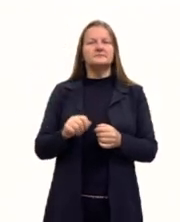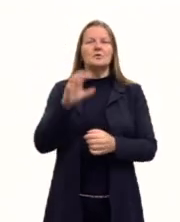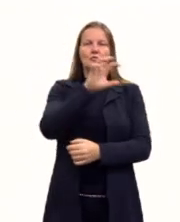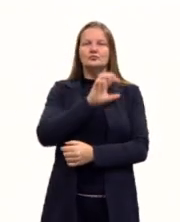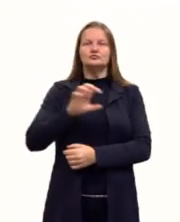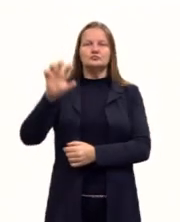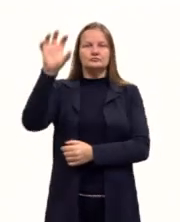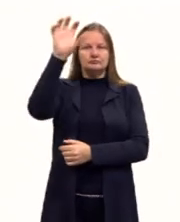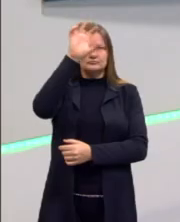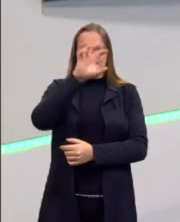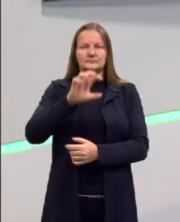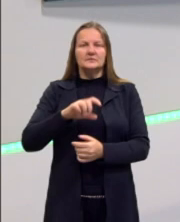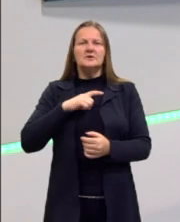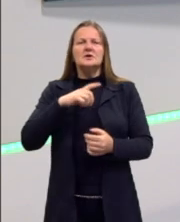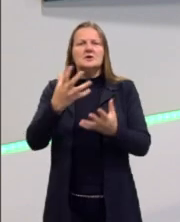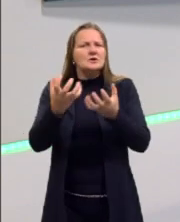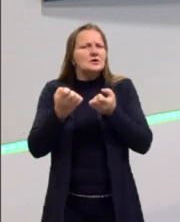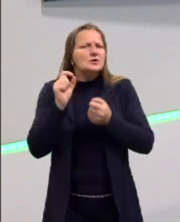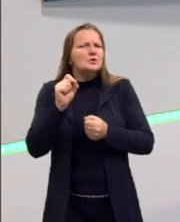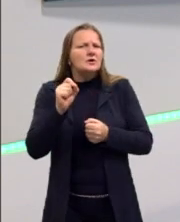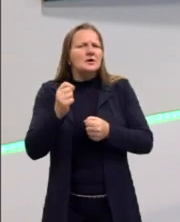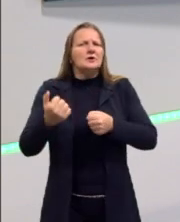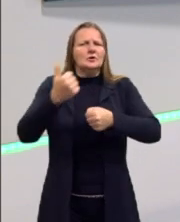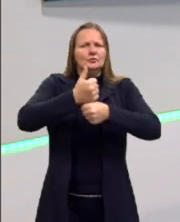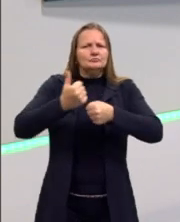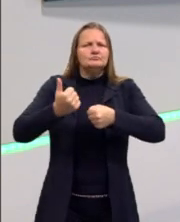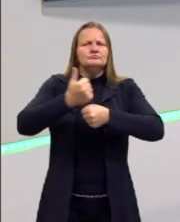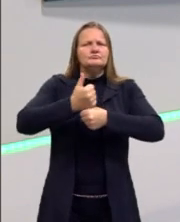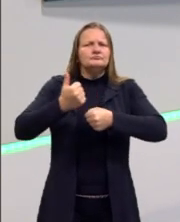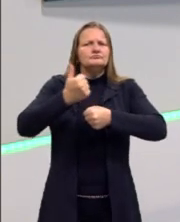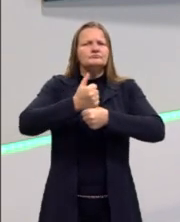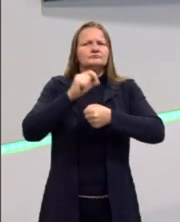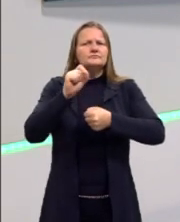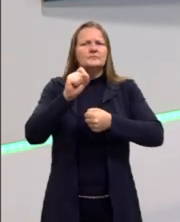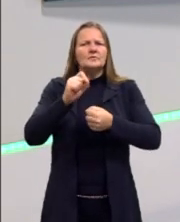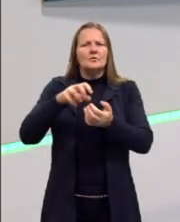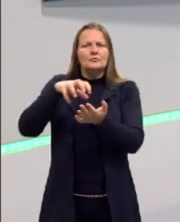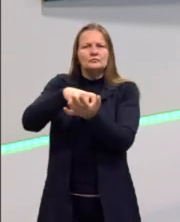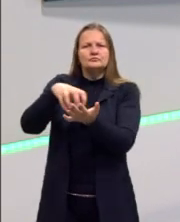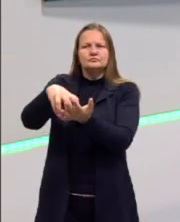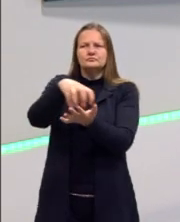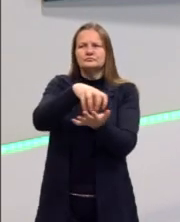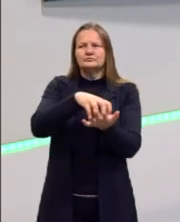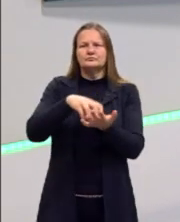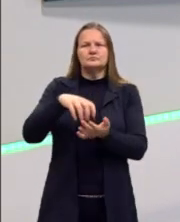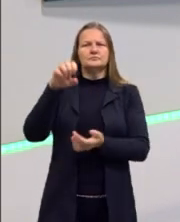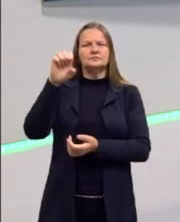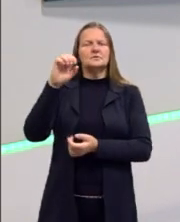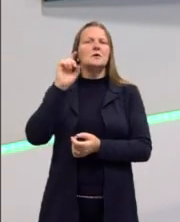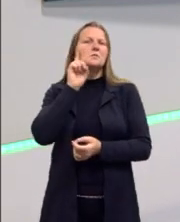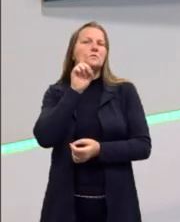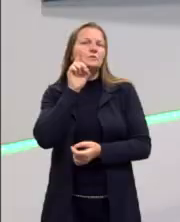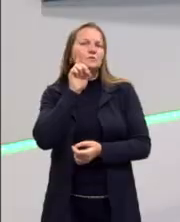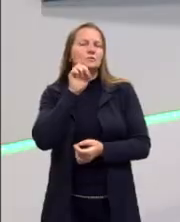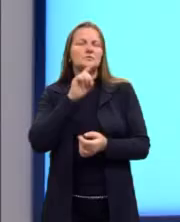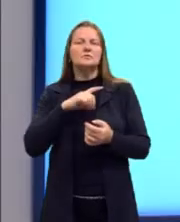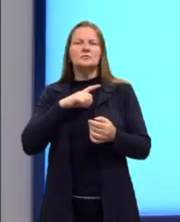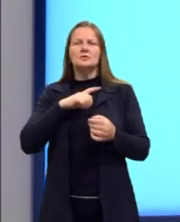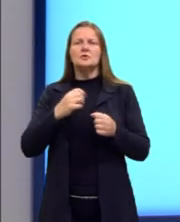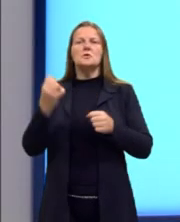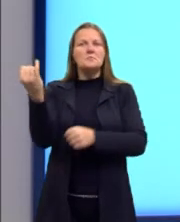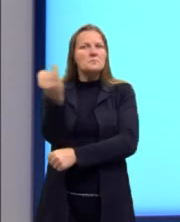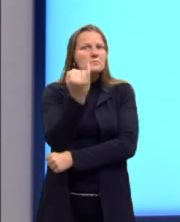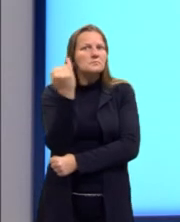o que eles queriam? Eles queriam um pouco substituir as colônias americanas. As colônias americanas, então, eram muito